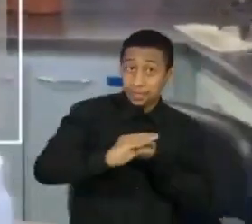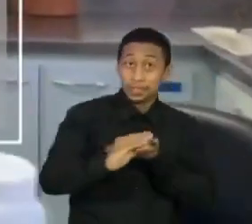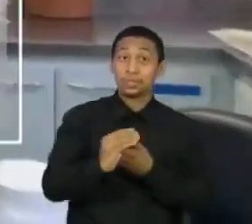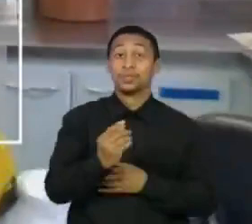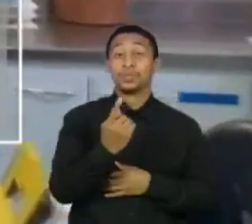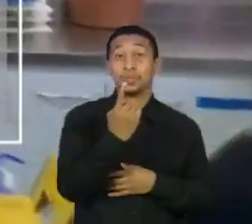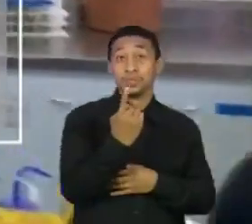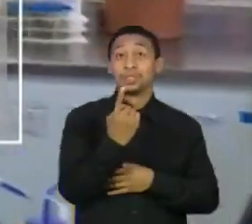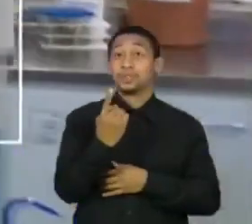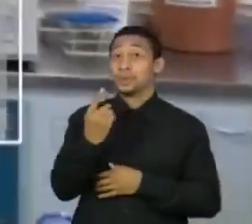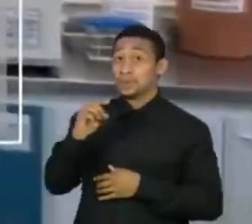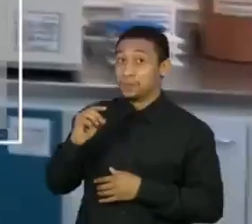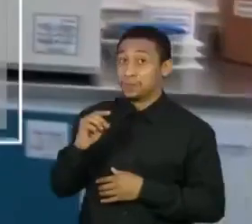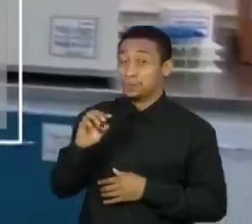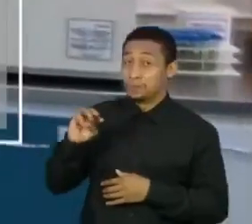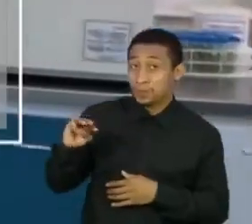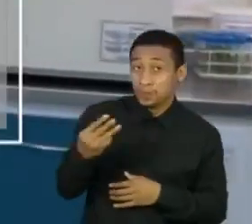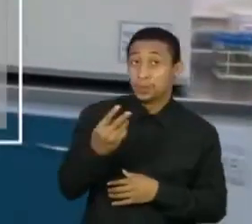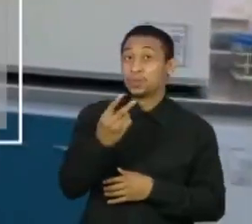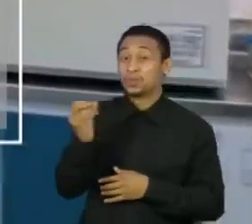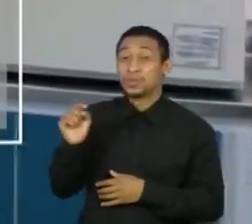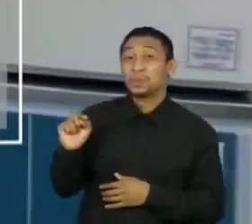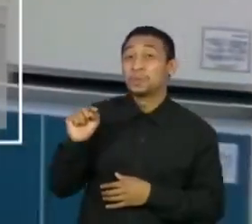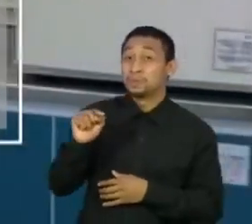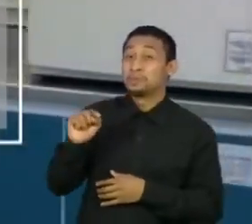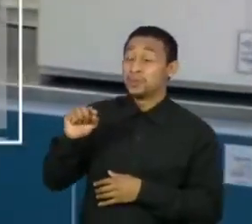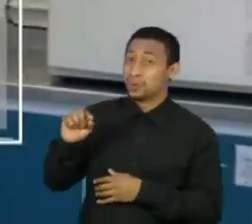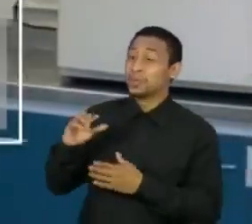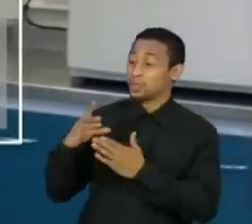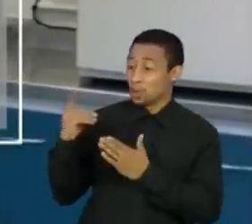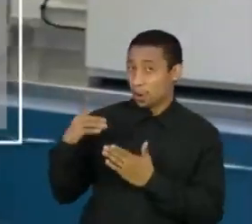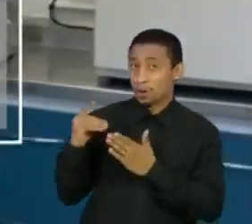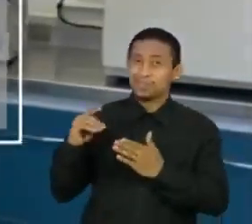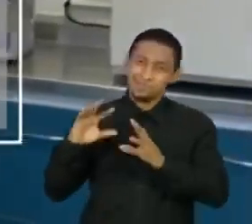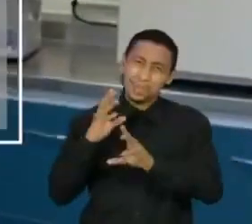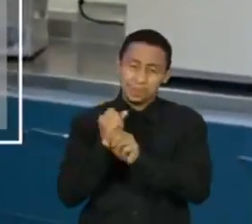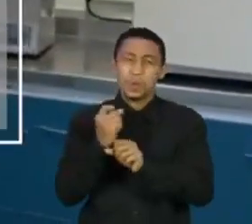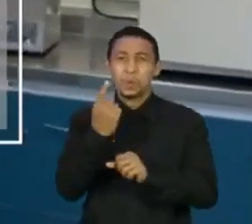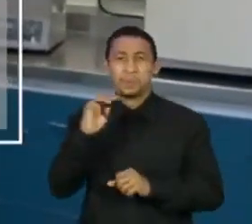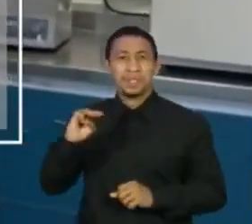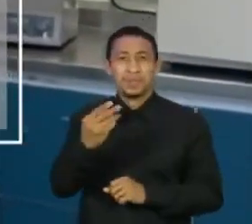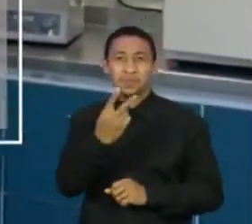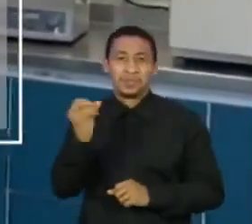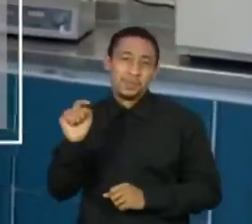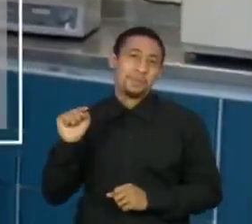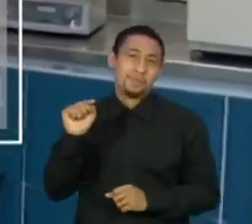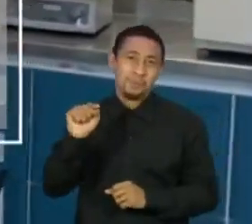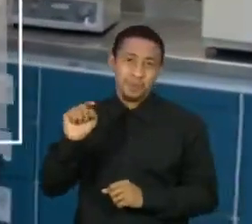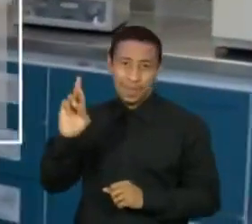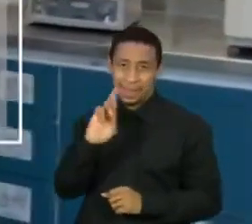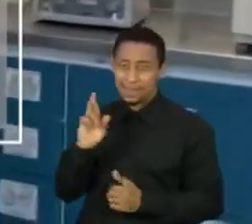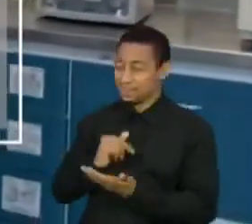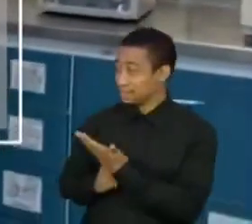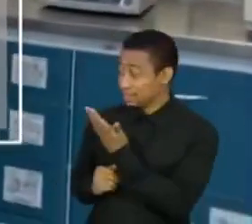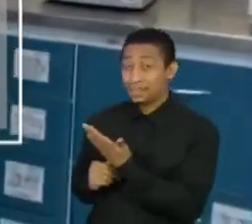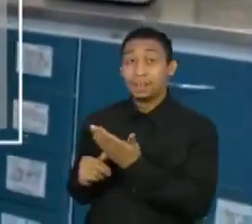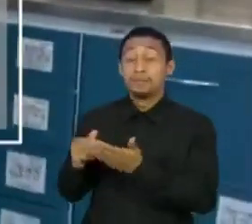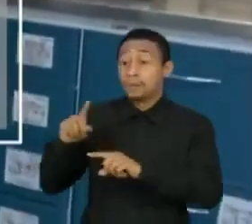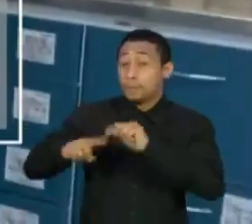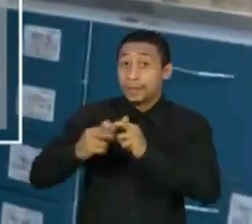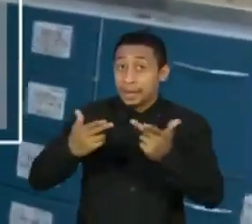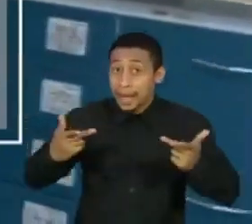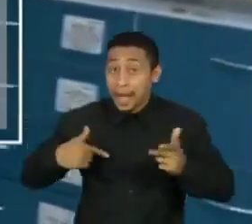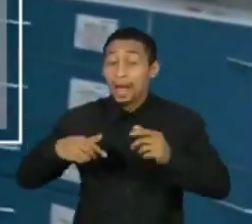mil dólares, o equivalente a cerca de 1 milhão e 200 mil reais, para realizar os testes e equipar os